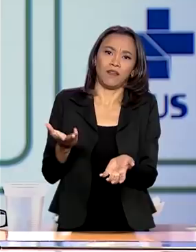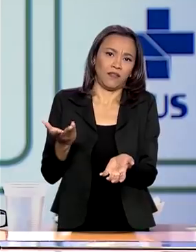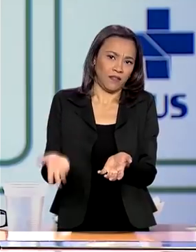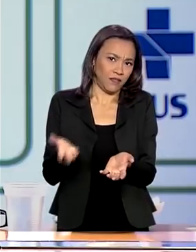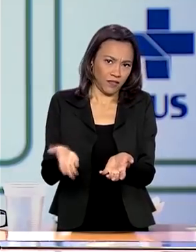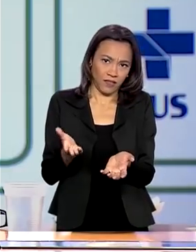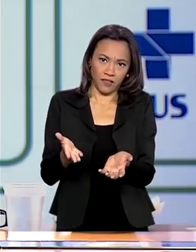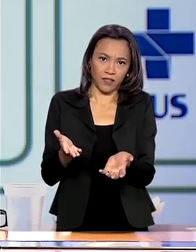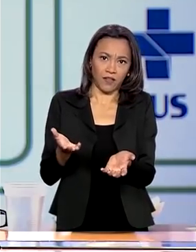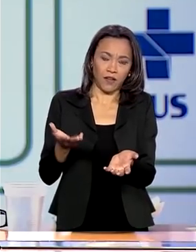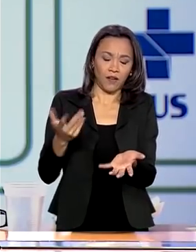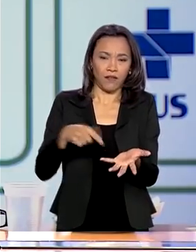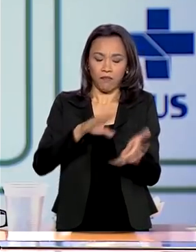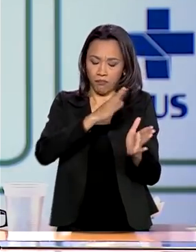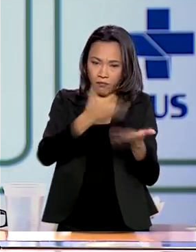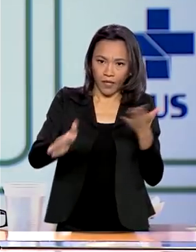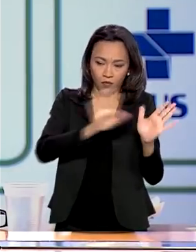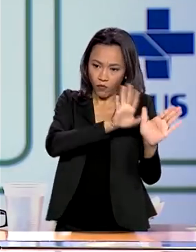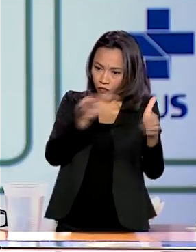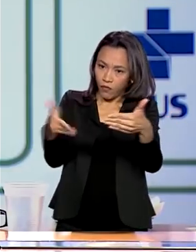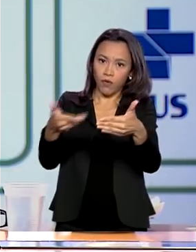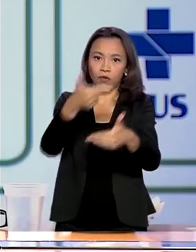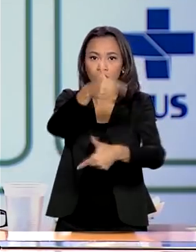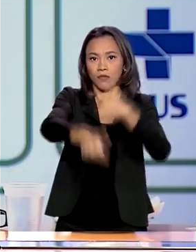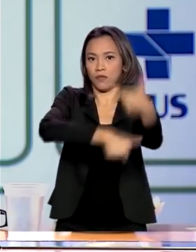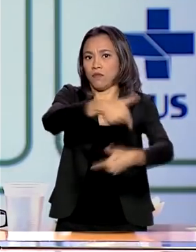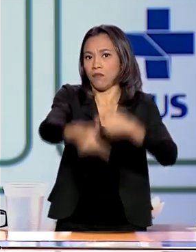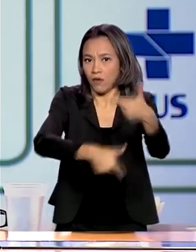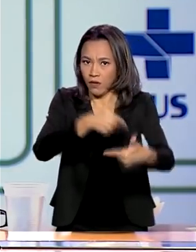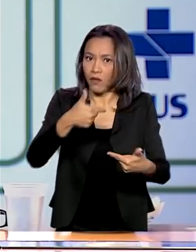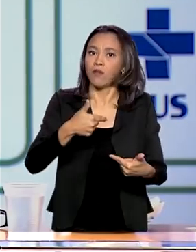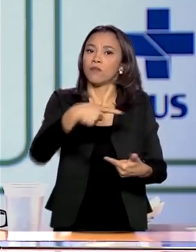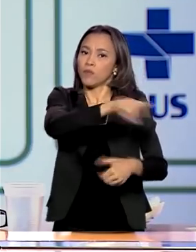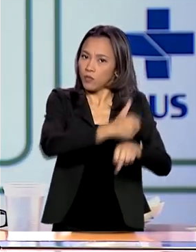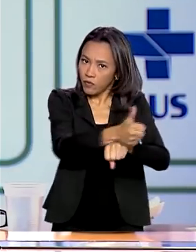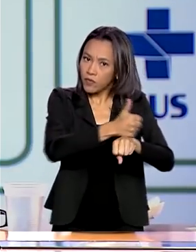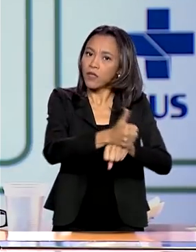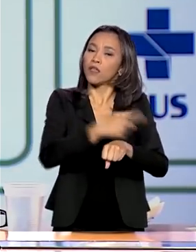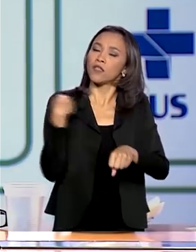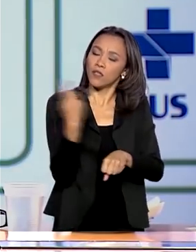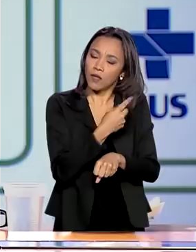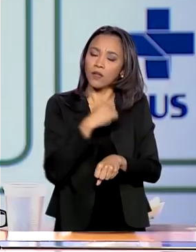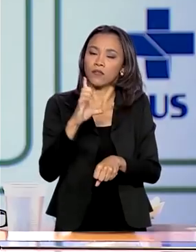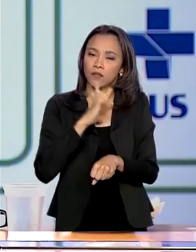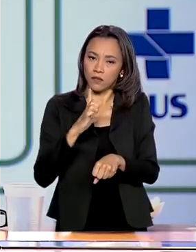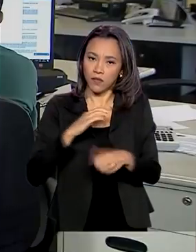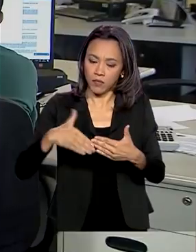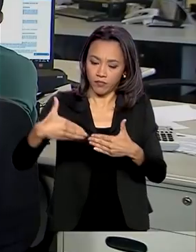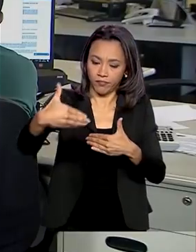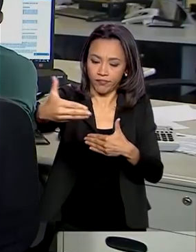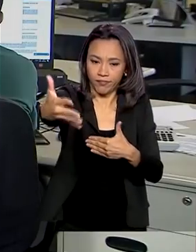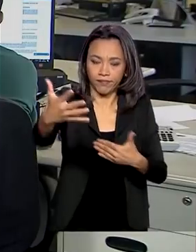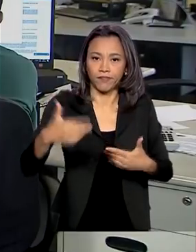do front de trabalho que nós teremos nesse segmento à nossa frente.